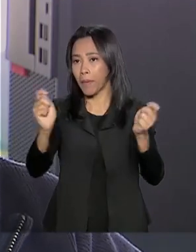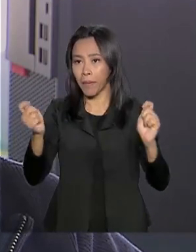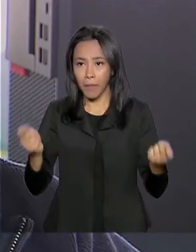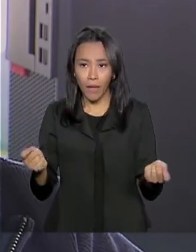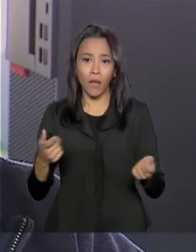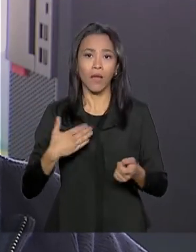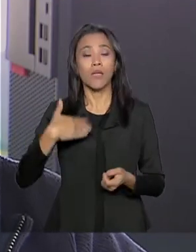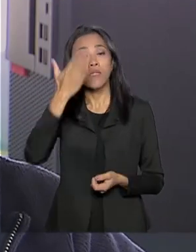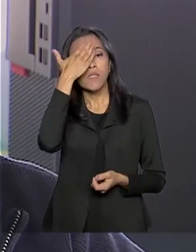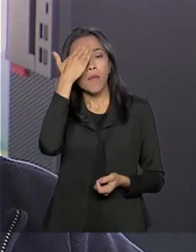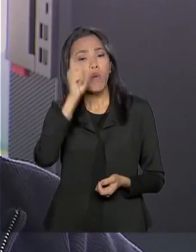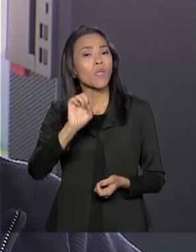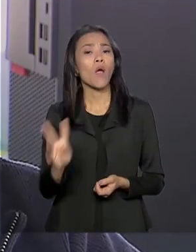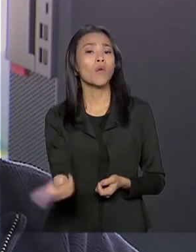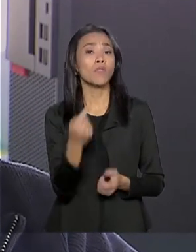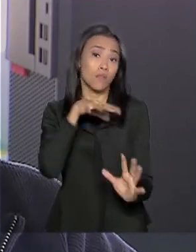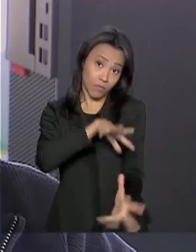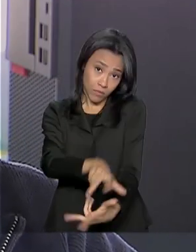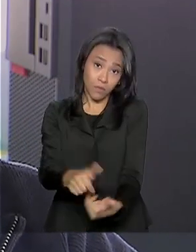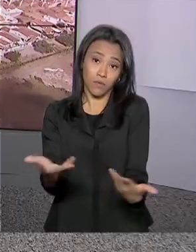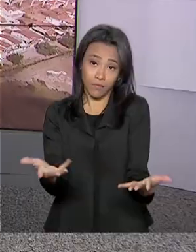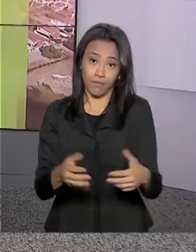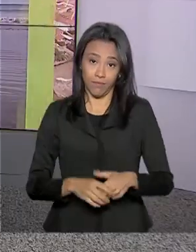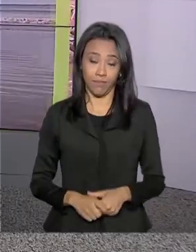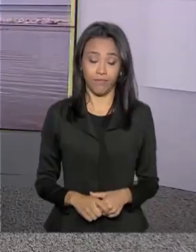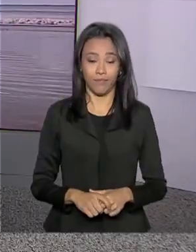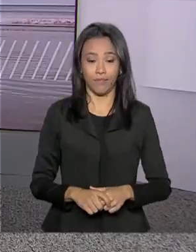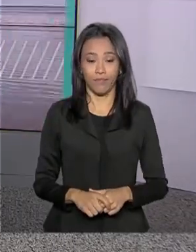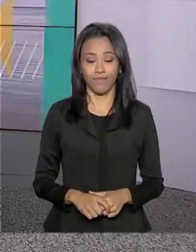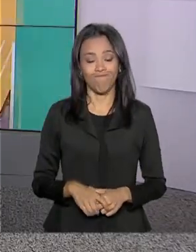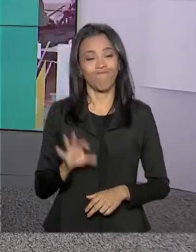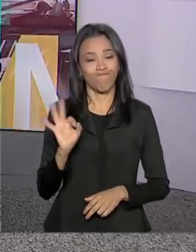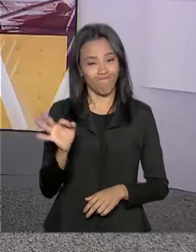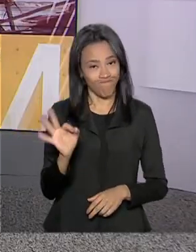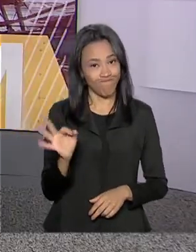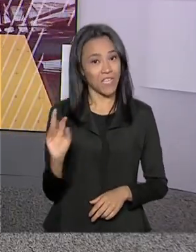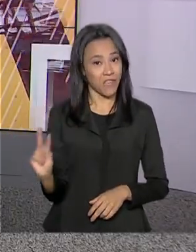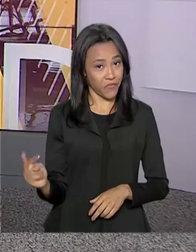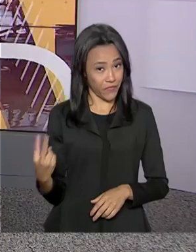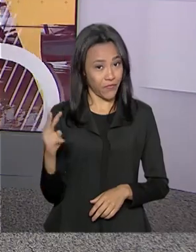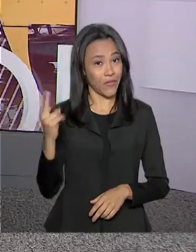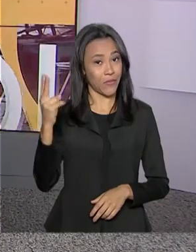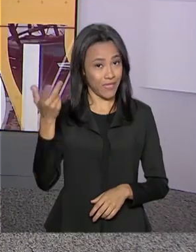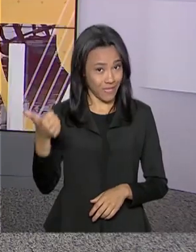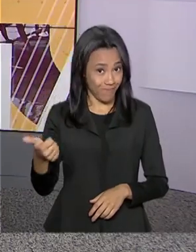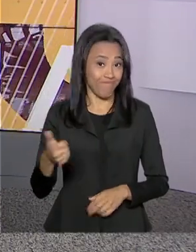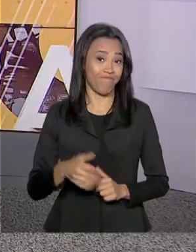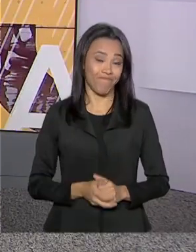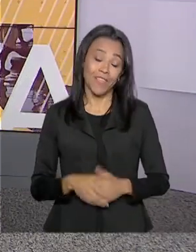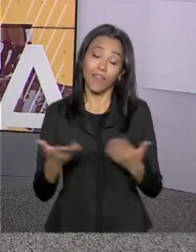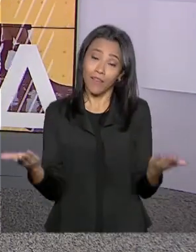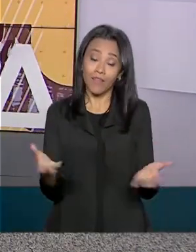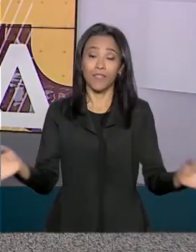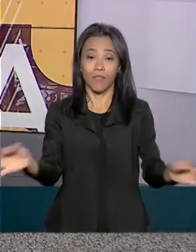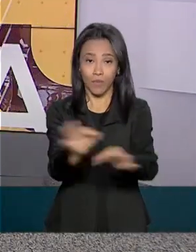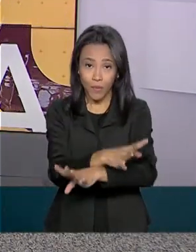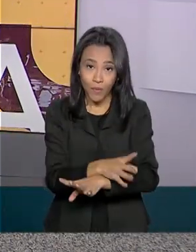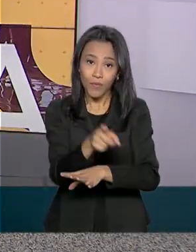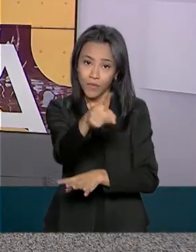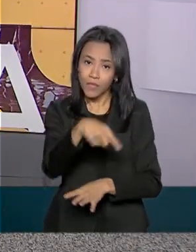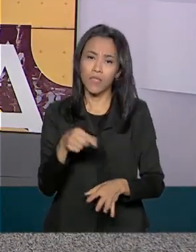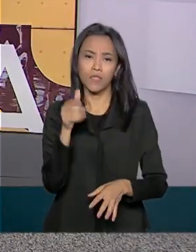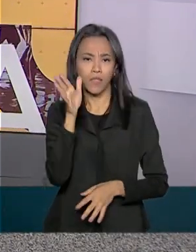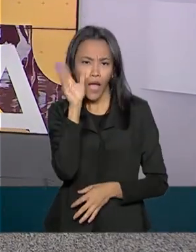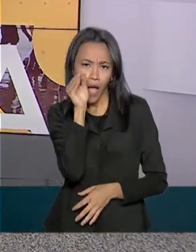saber o que está acontecendo no mundo, né? É isso aí, valorização é tudo. O Brasil em Dia termina aqui, nos